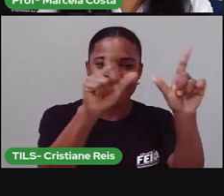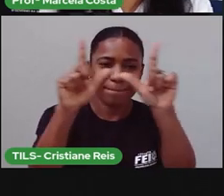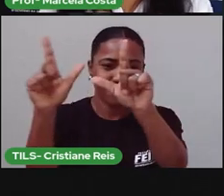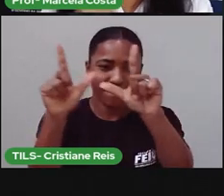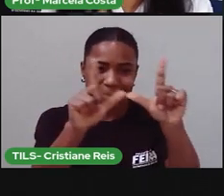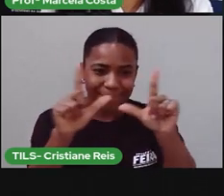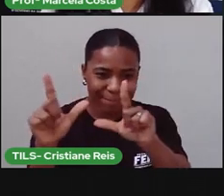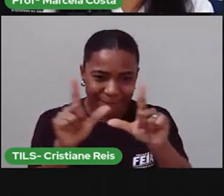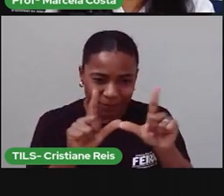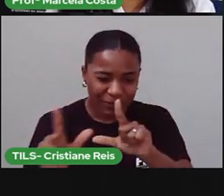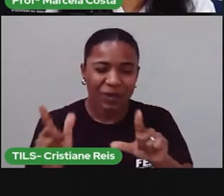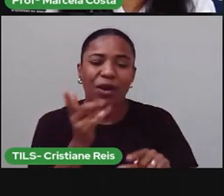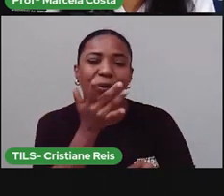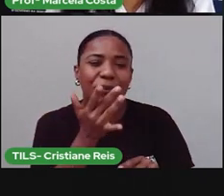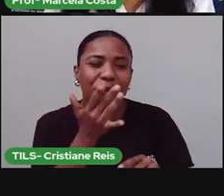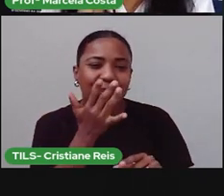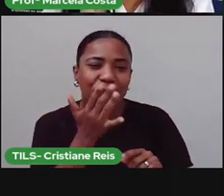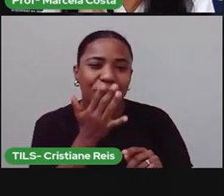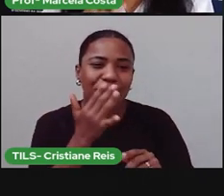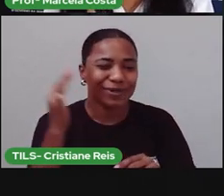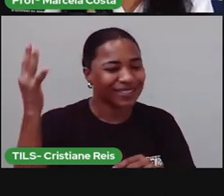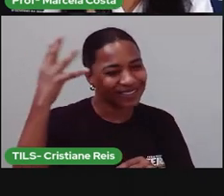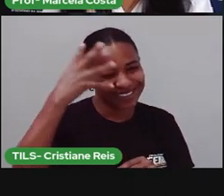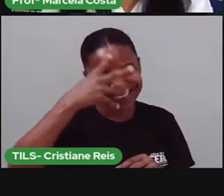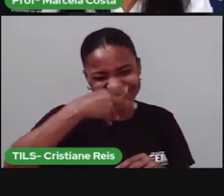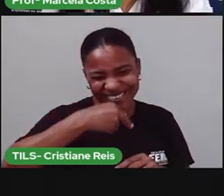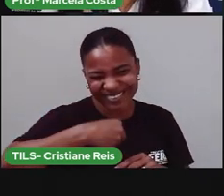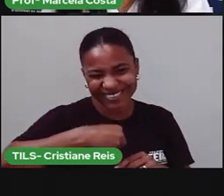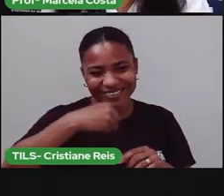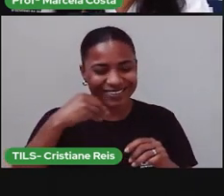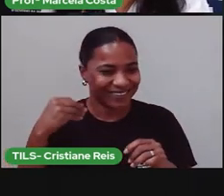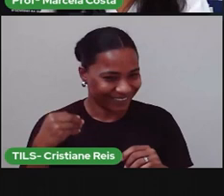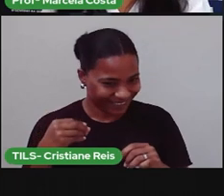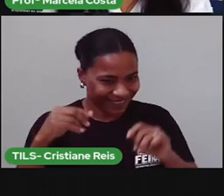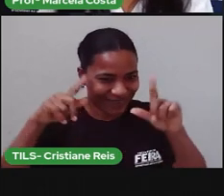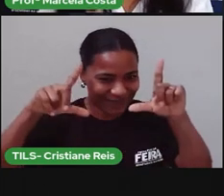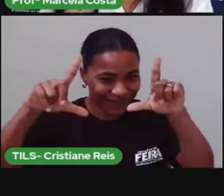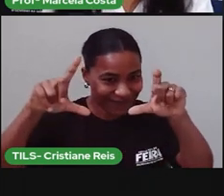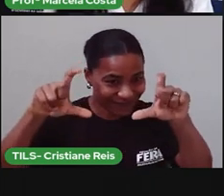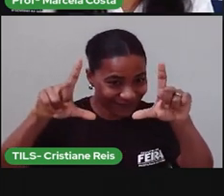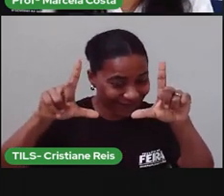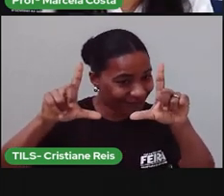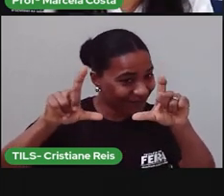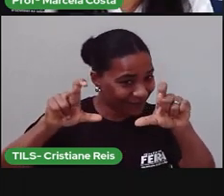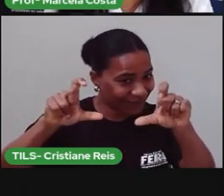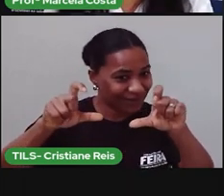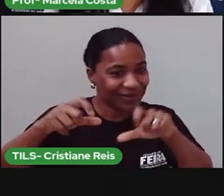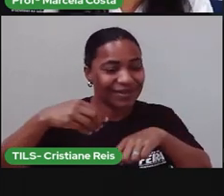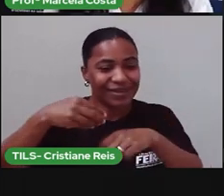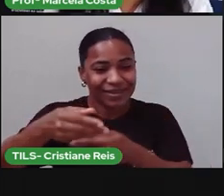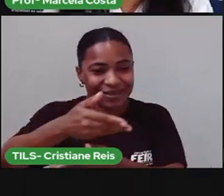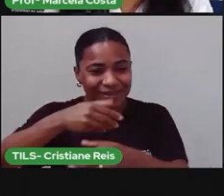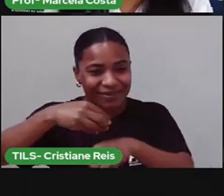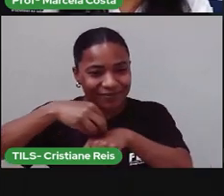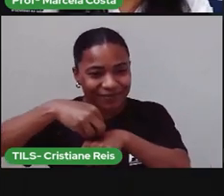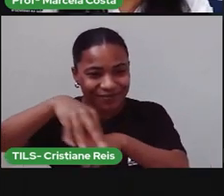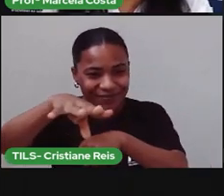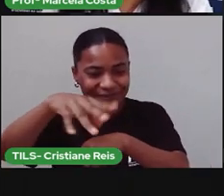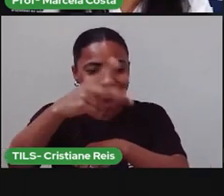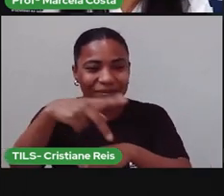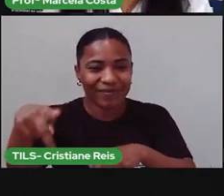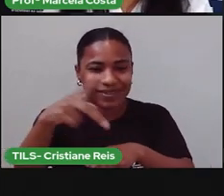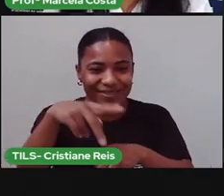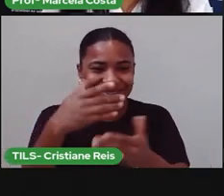Capricha, pinta bem bonito e tira uma foto, se você puder, para compartilhar com a professora da sua